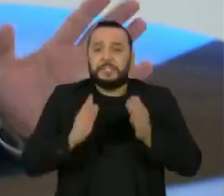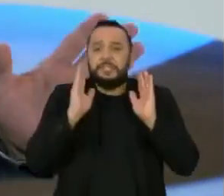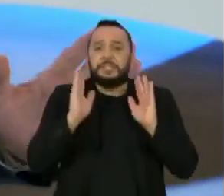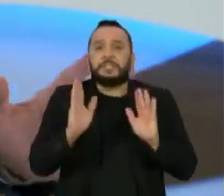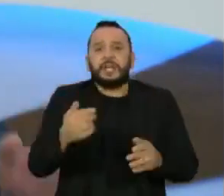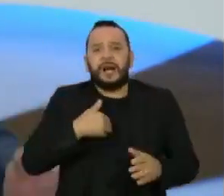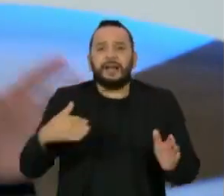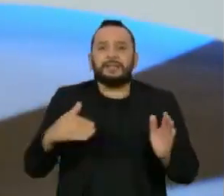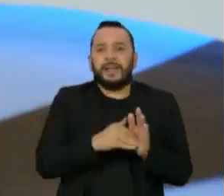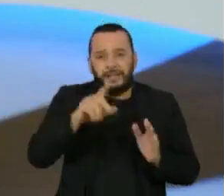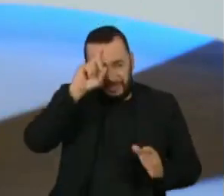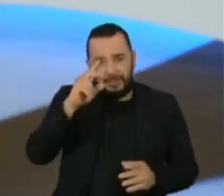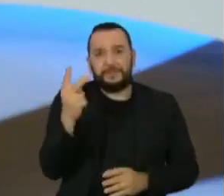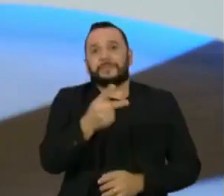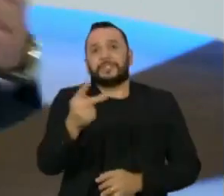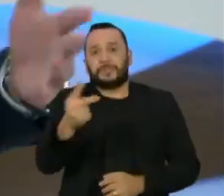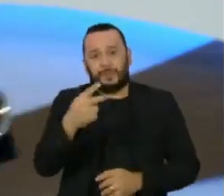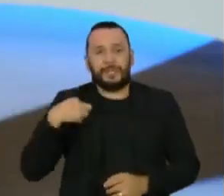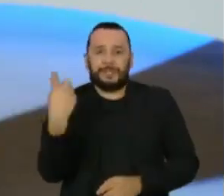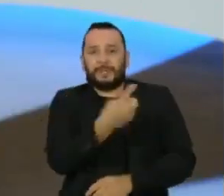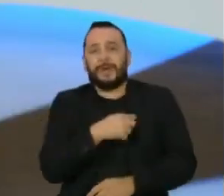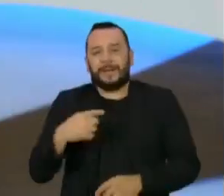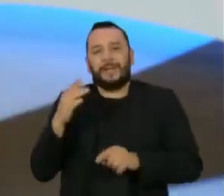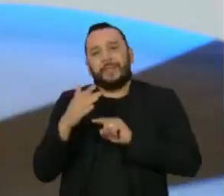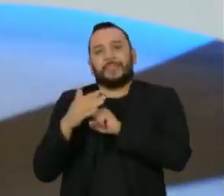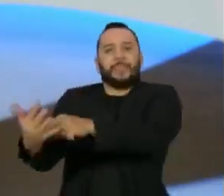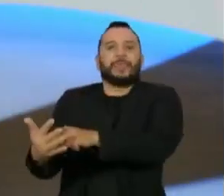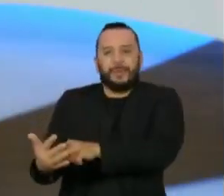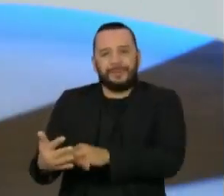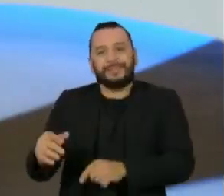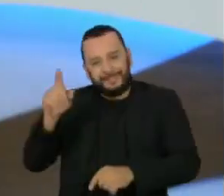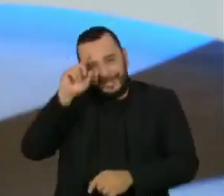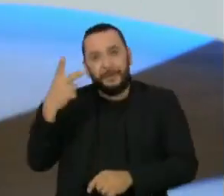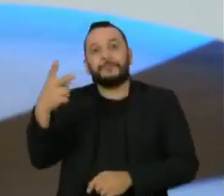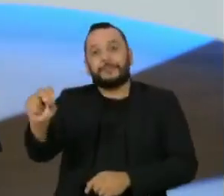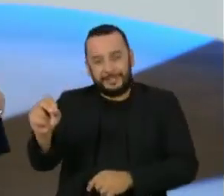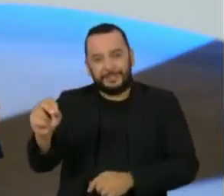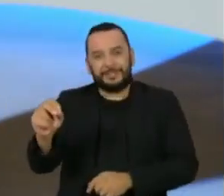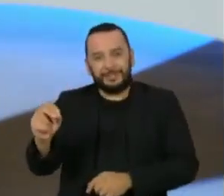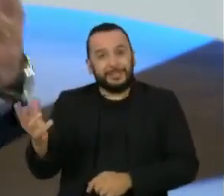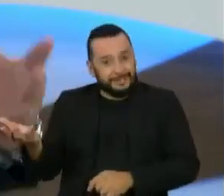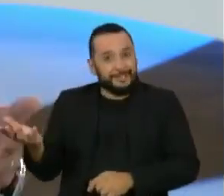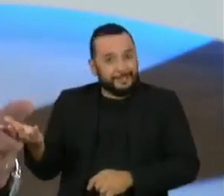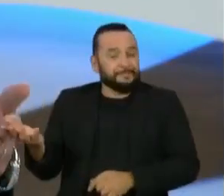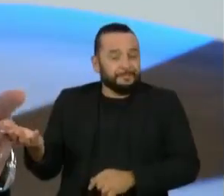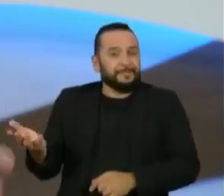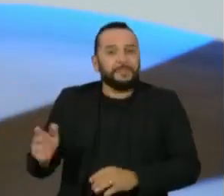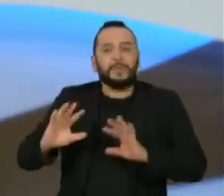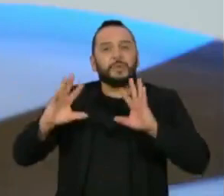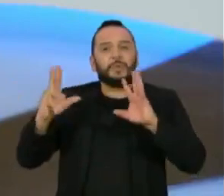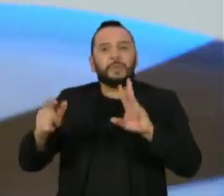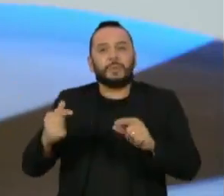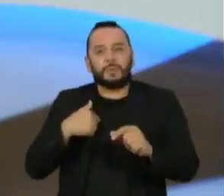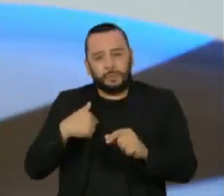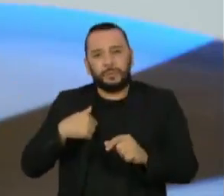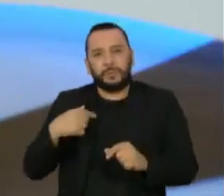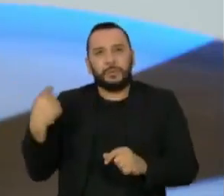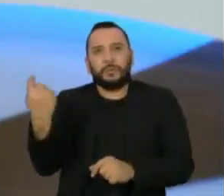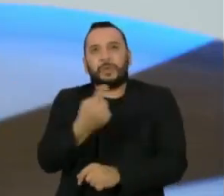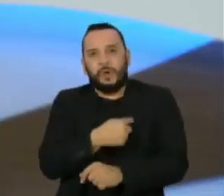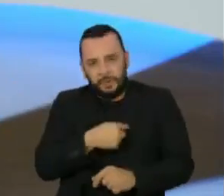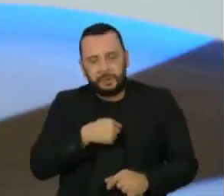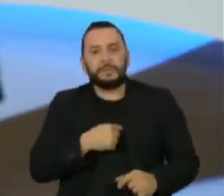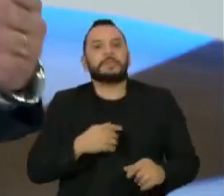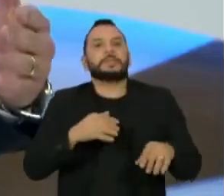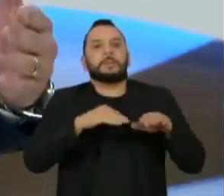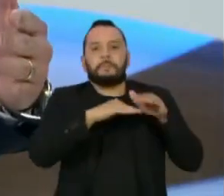até o dia 22, antes da nossa, que foi posterior à nossa denúncia no dia 20. Tudo acontece, tudo desenrola depois que nós estivemos